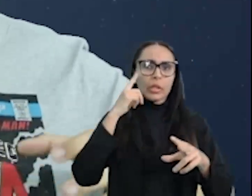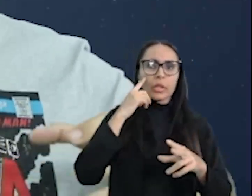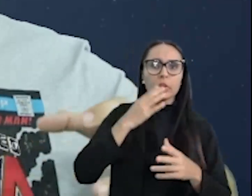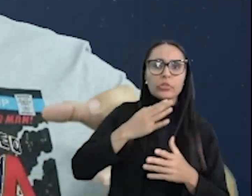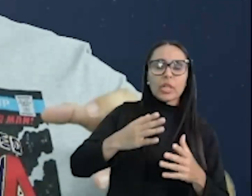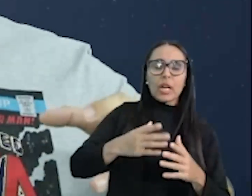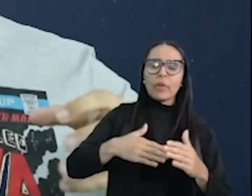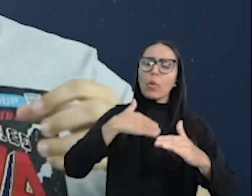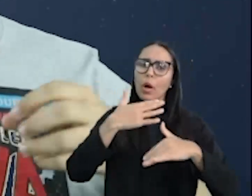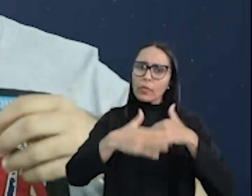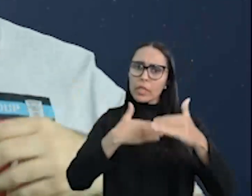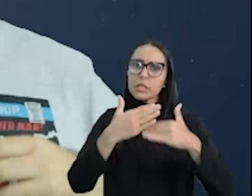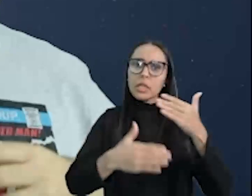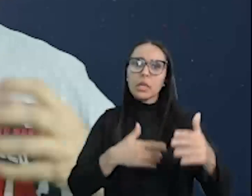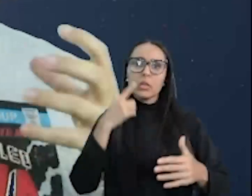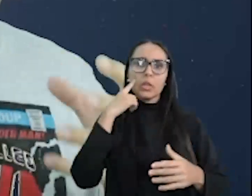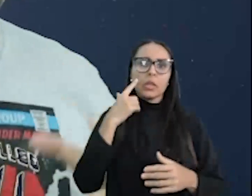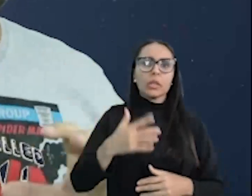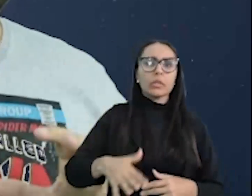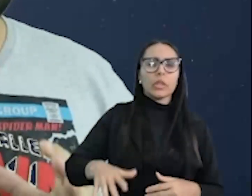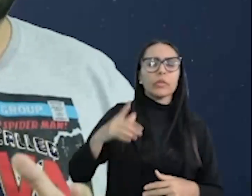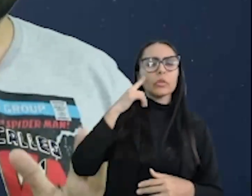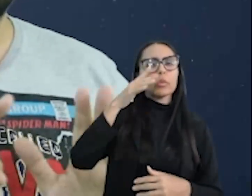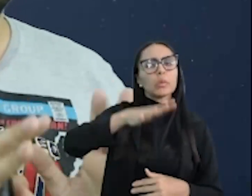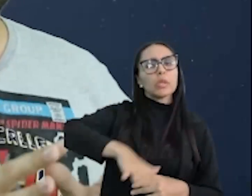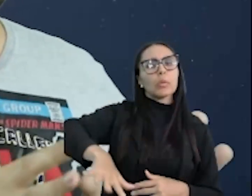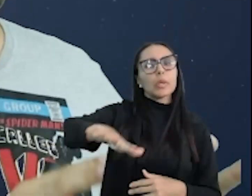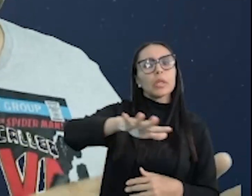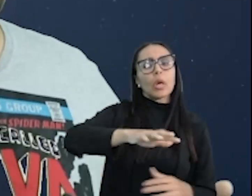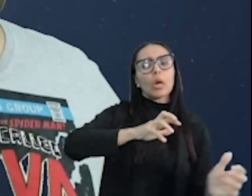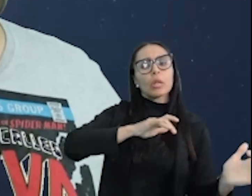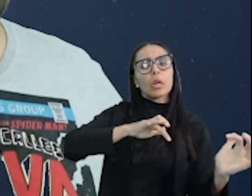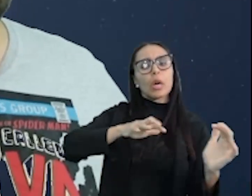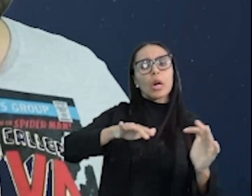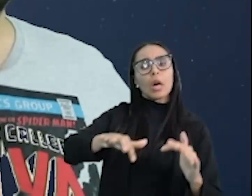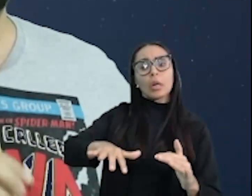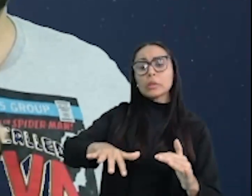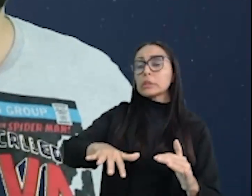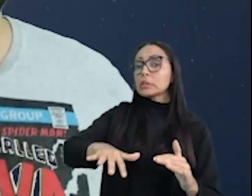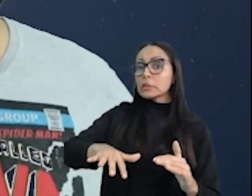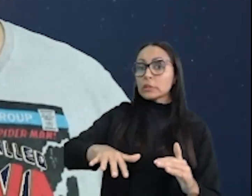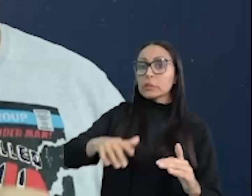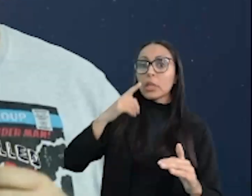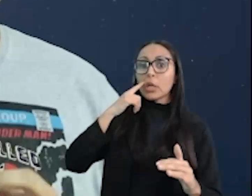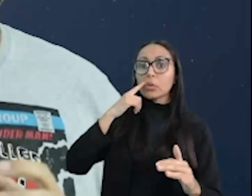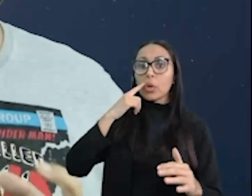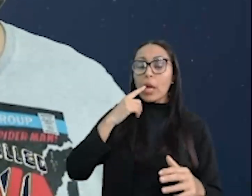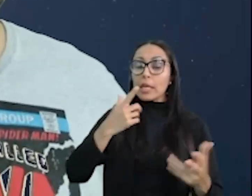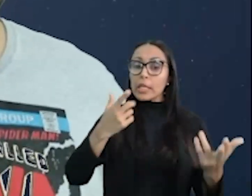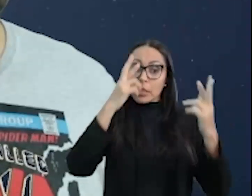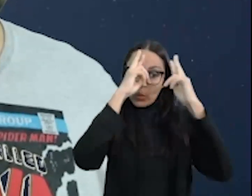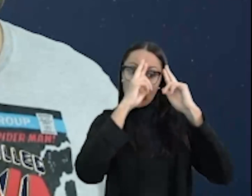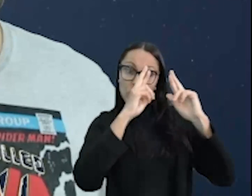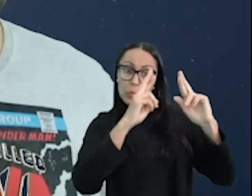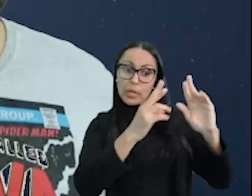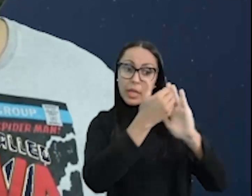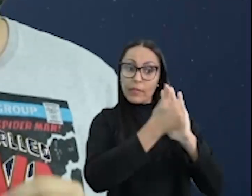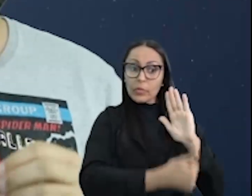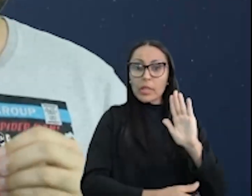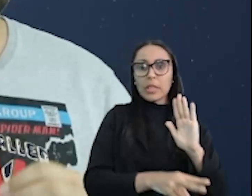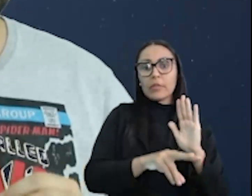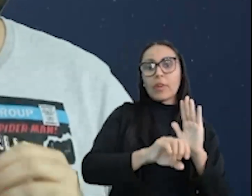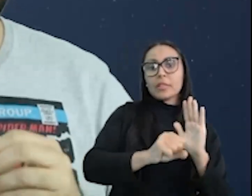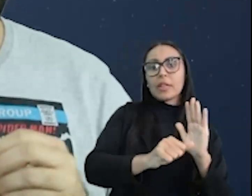estavam avançando, que eles estavam dominando territórios que não lhes pertenciam, desrespeitando o Tratado de Versalhes.